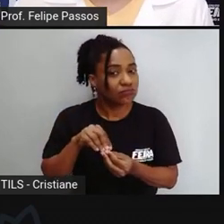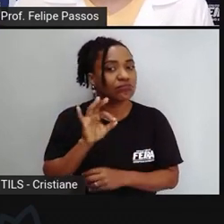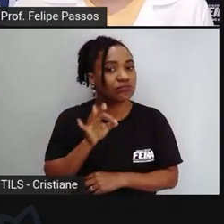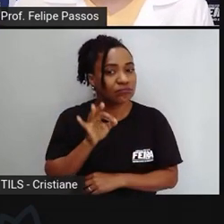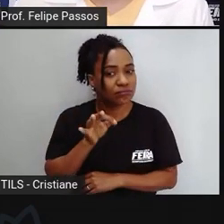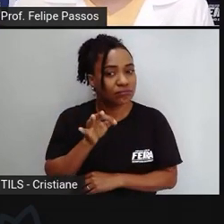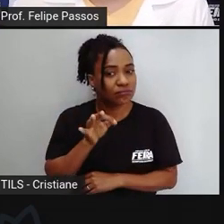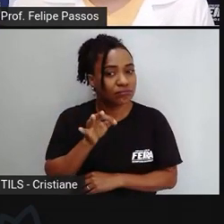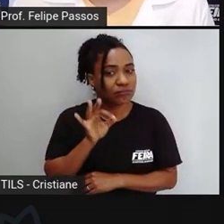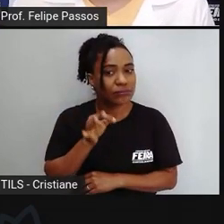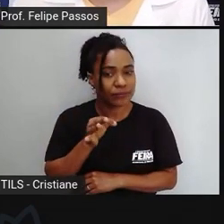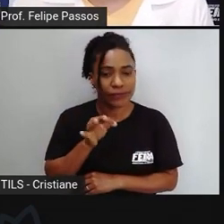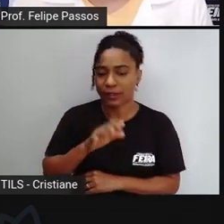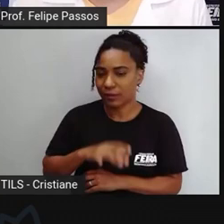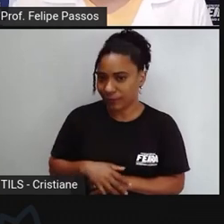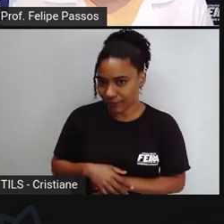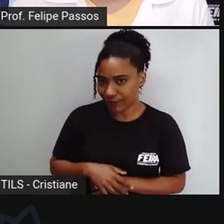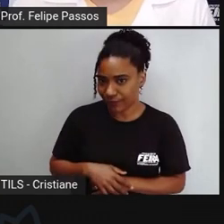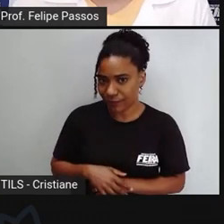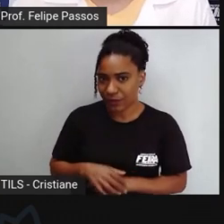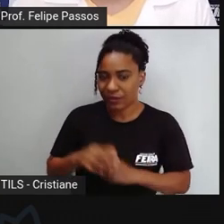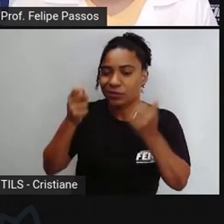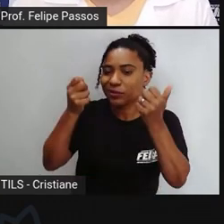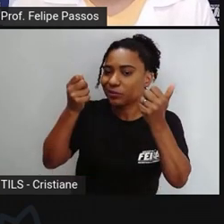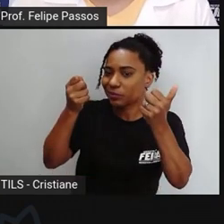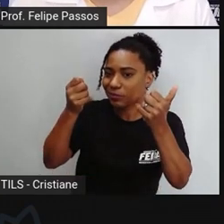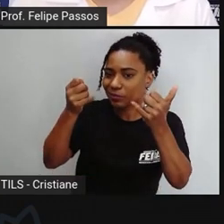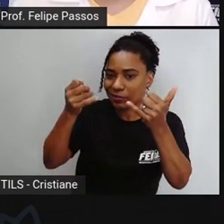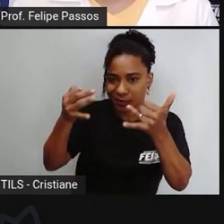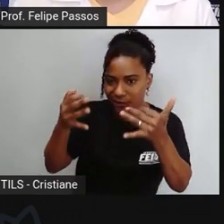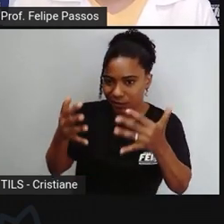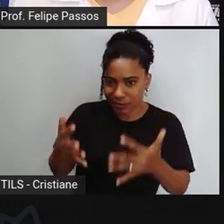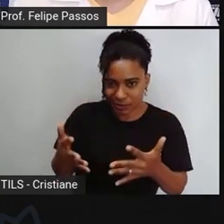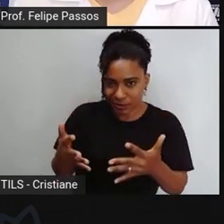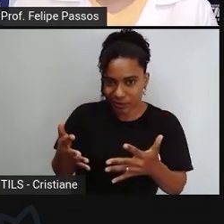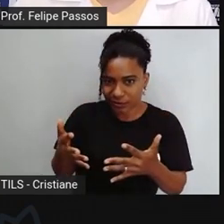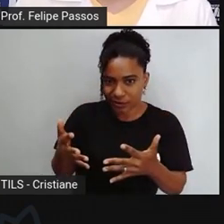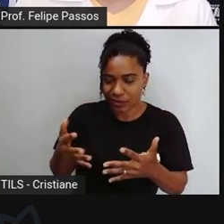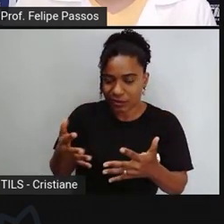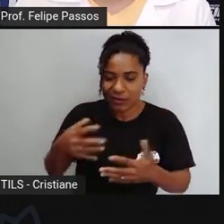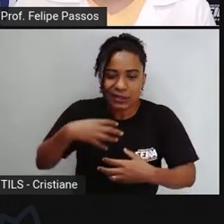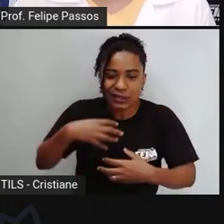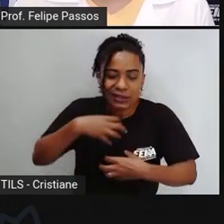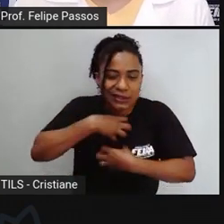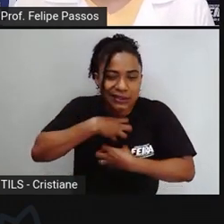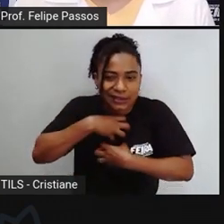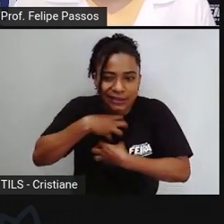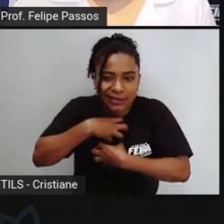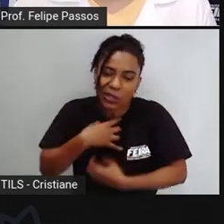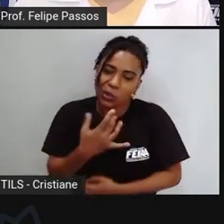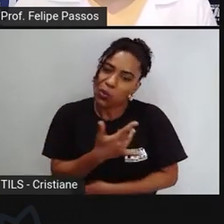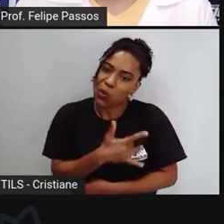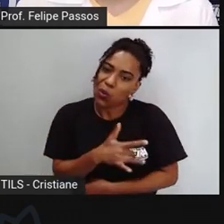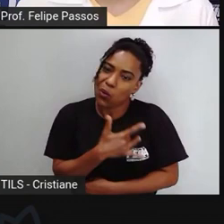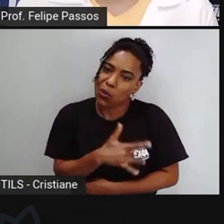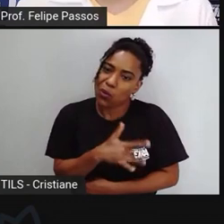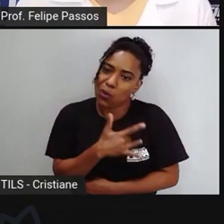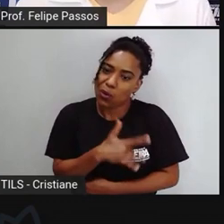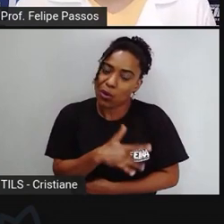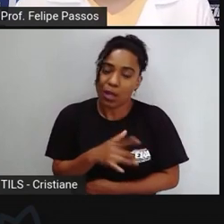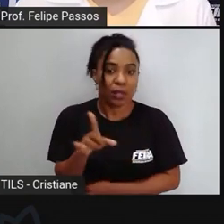estamos falando de algo sentimental estamos